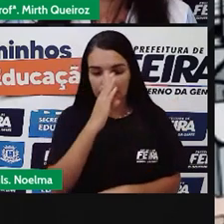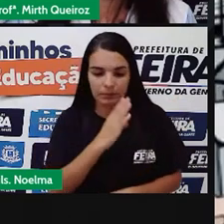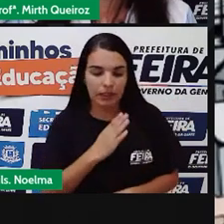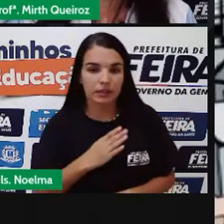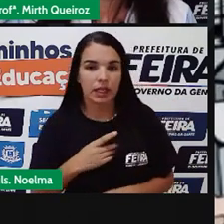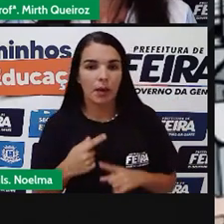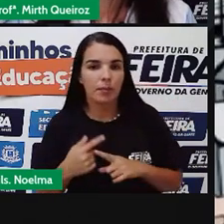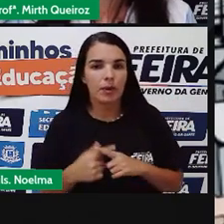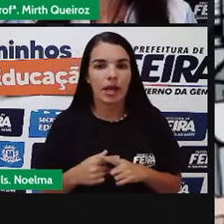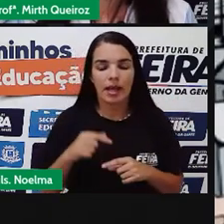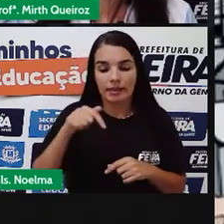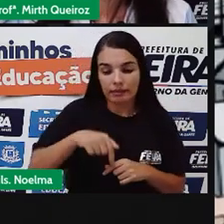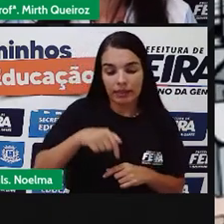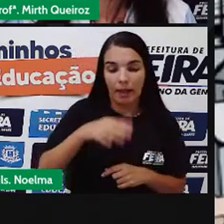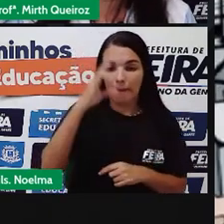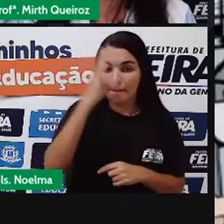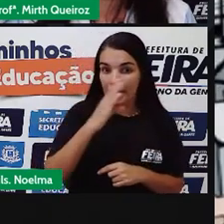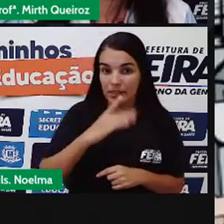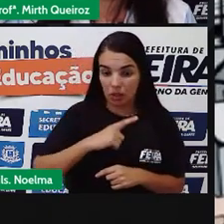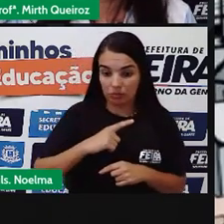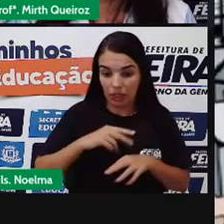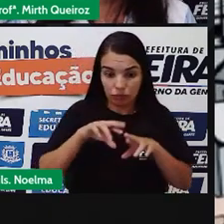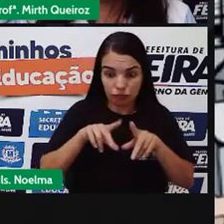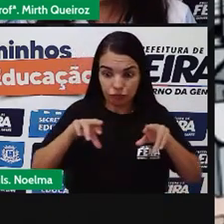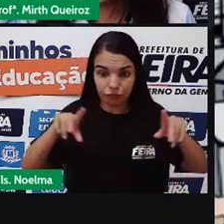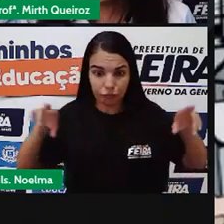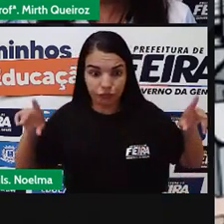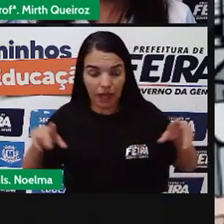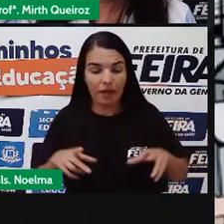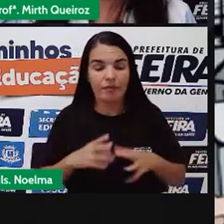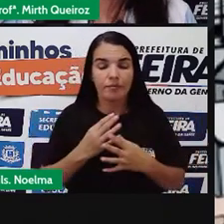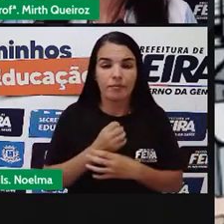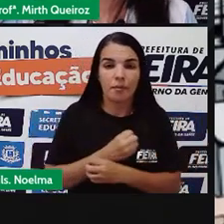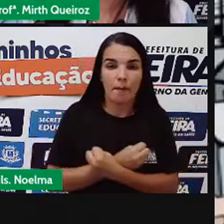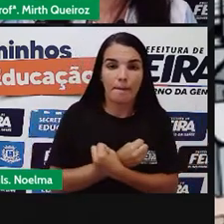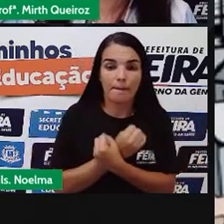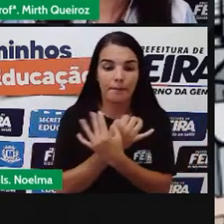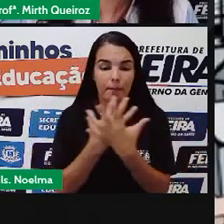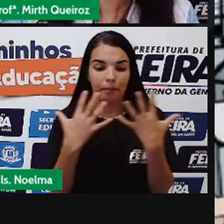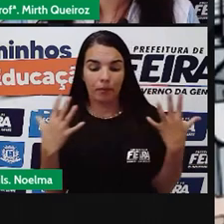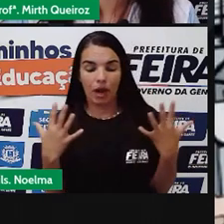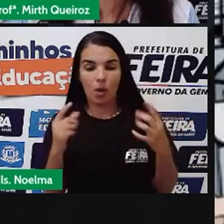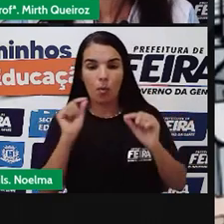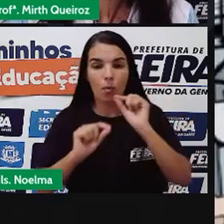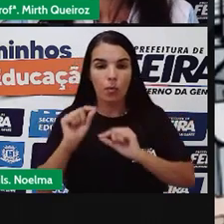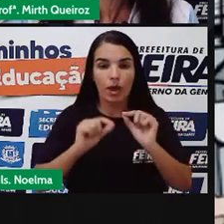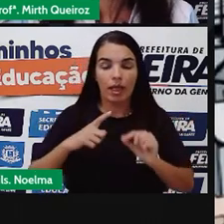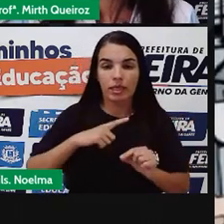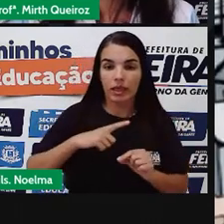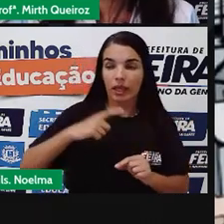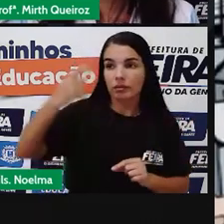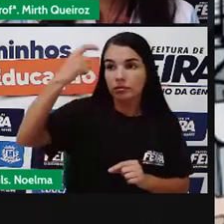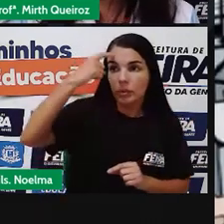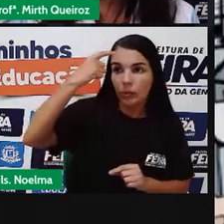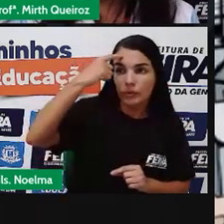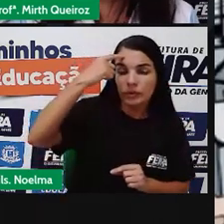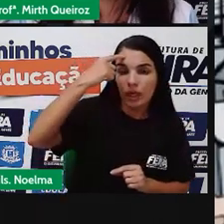se tratar de um país que tem uma diversidade cultural tão grande, cria-se uma concepção de que não há